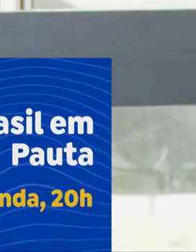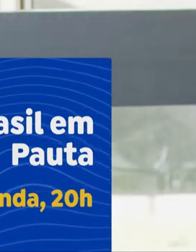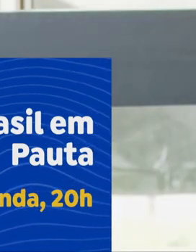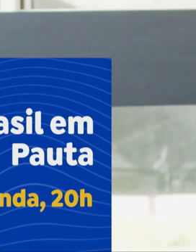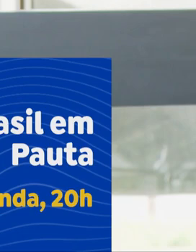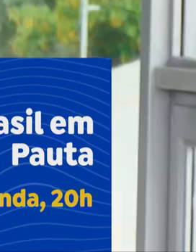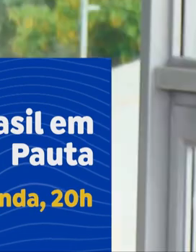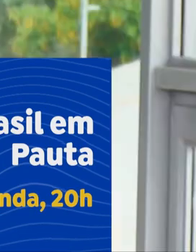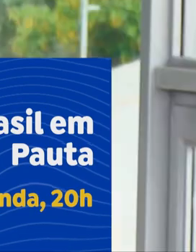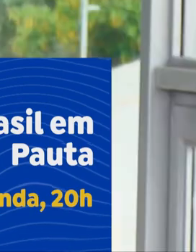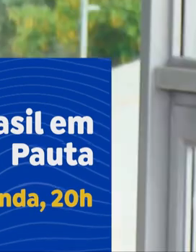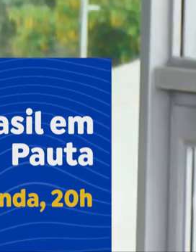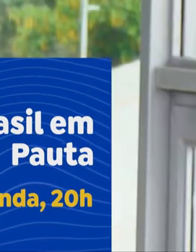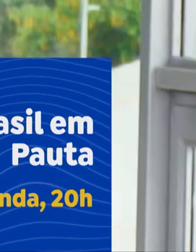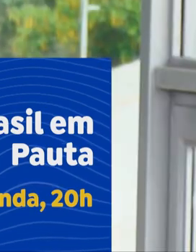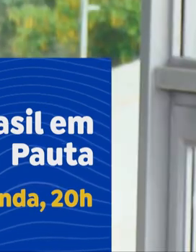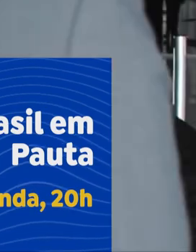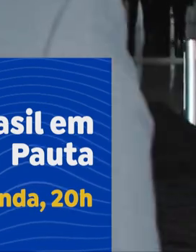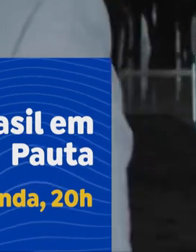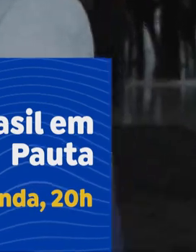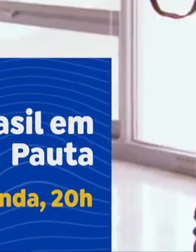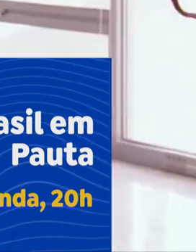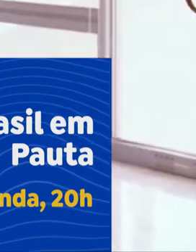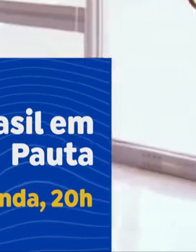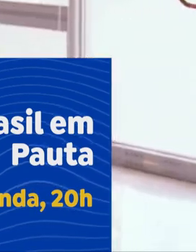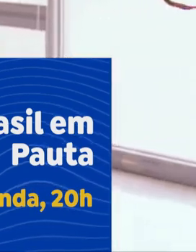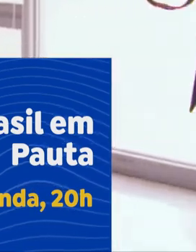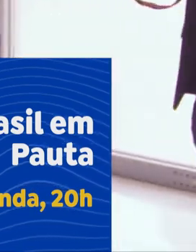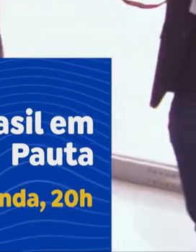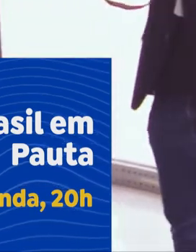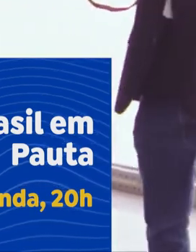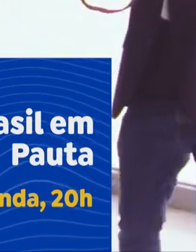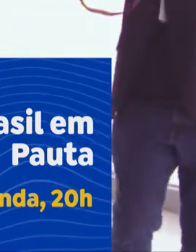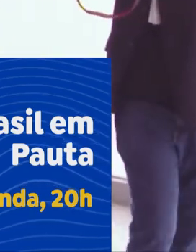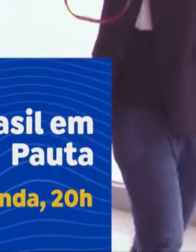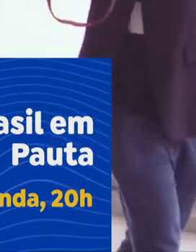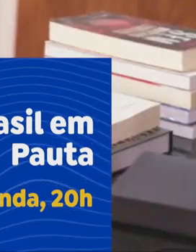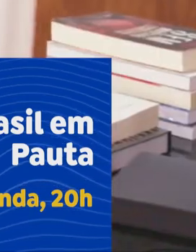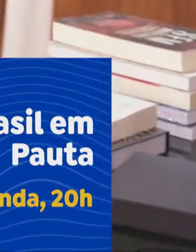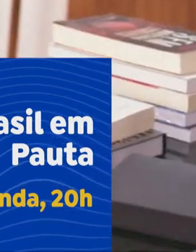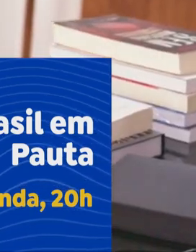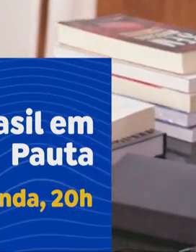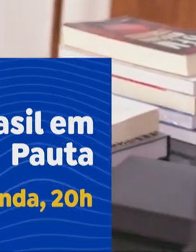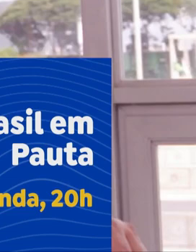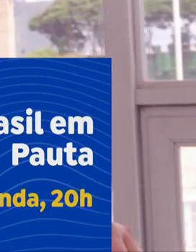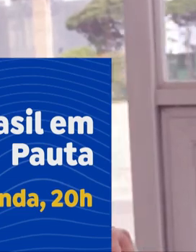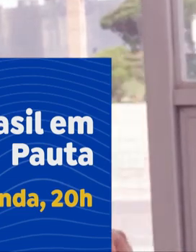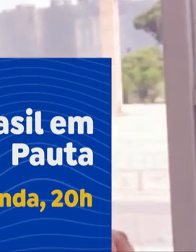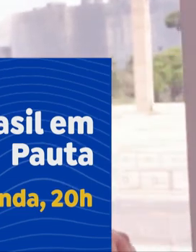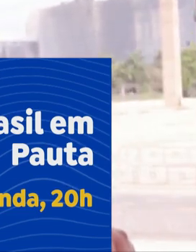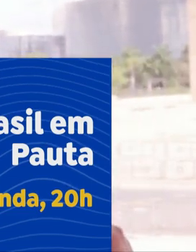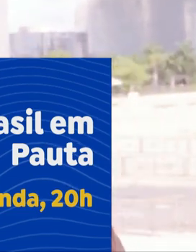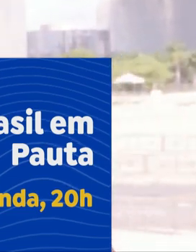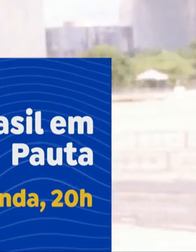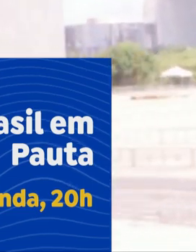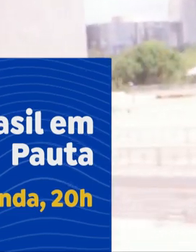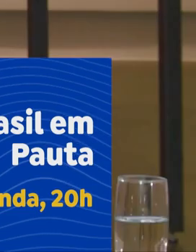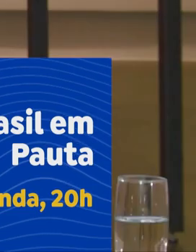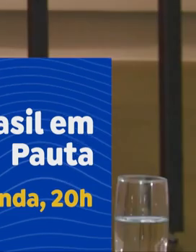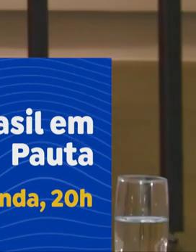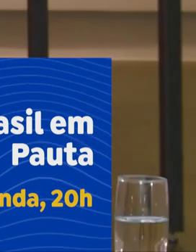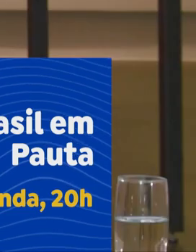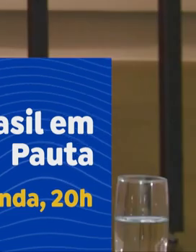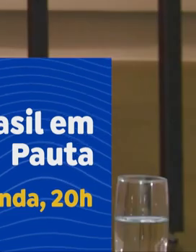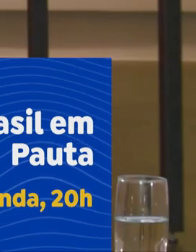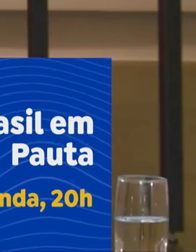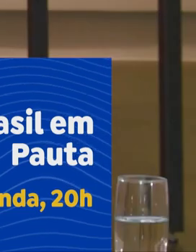insegurança no país. Devolver ao povo brasileiro programas, ações, direitos, o povo teve e foram retirados. É